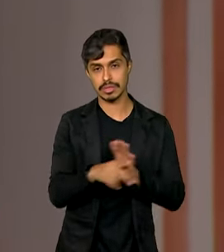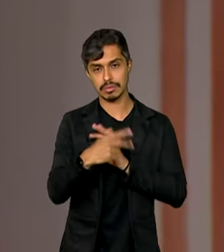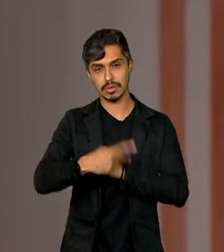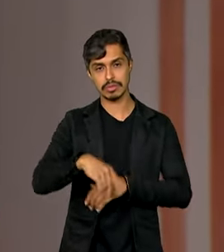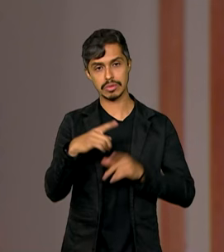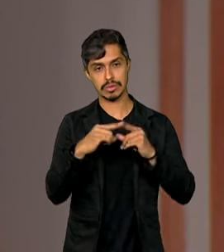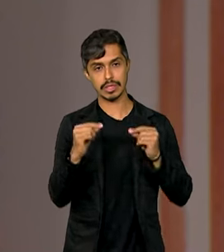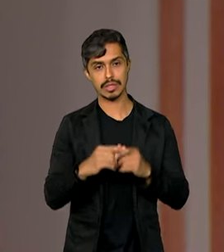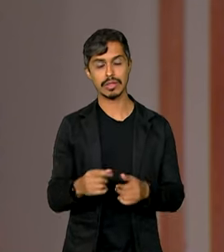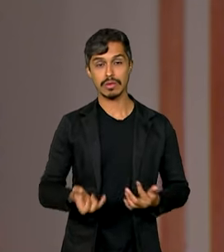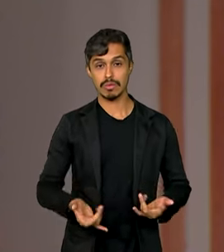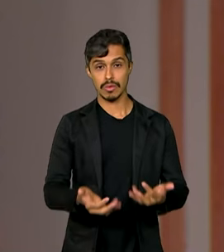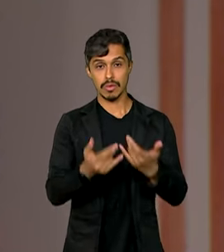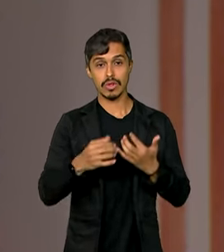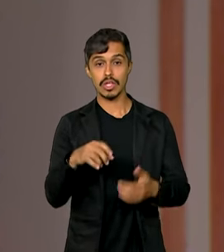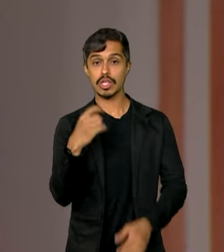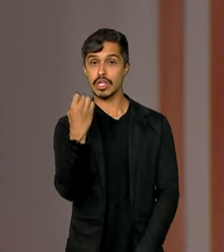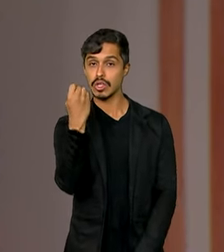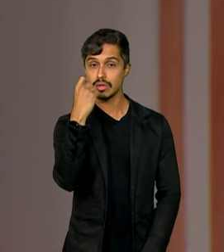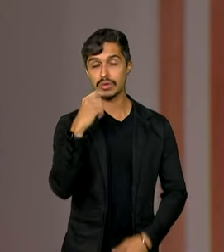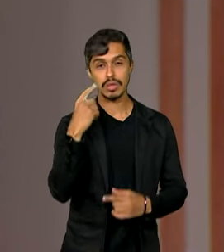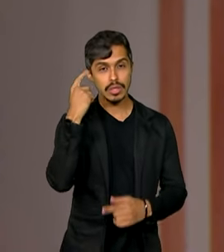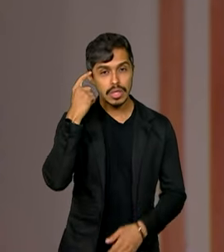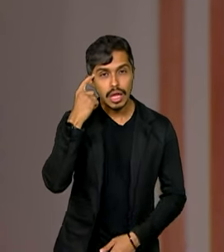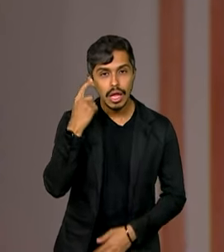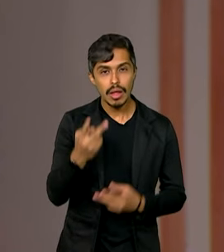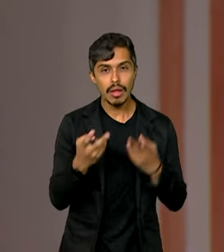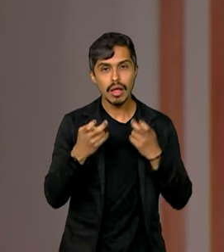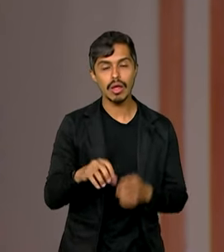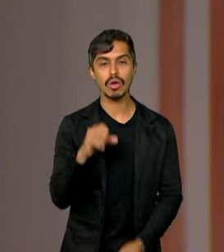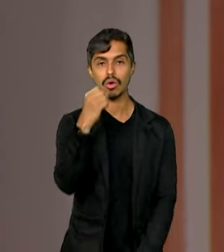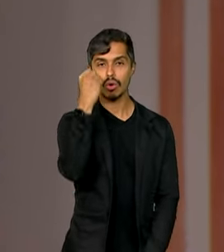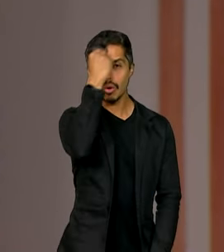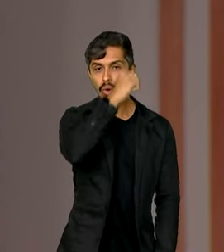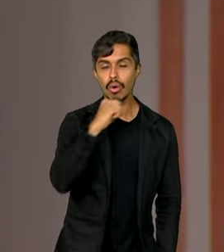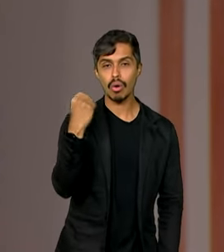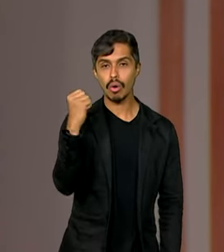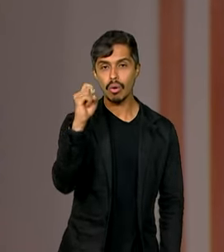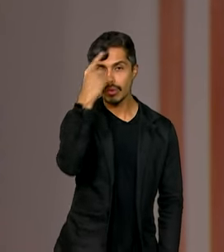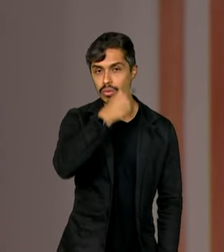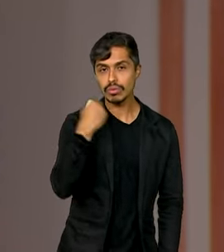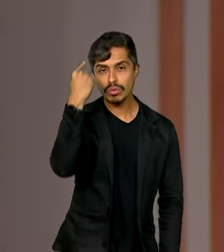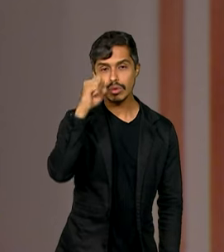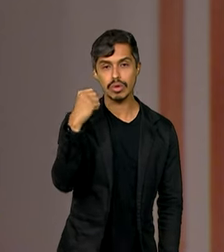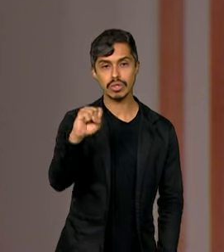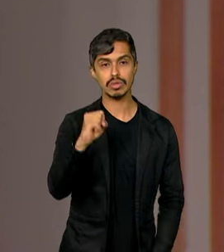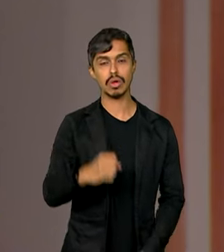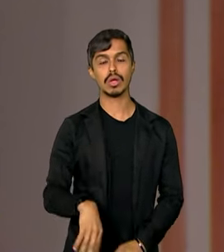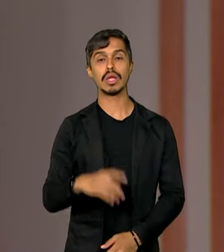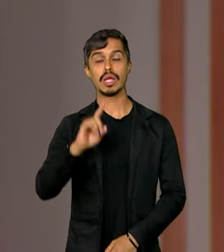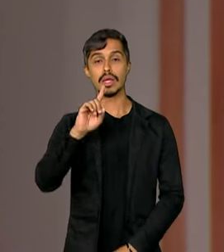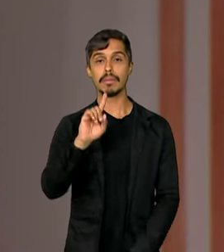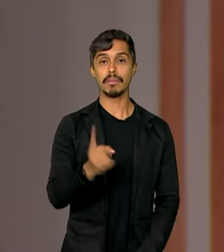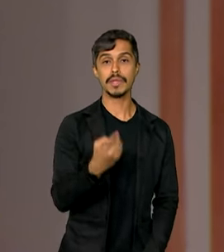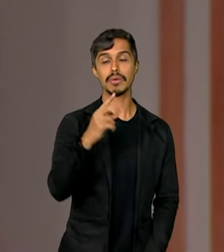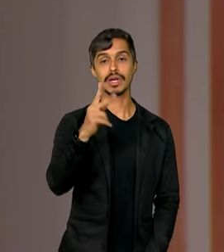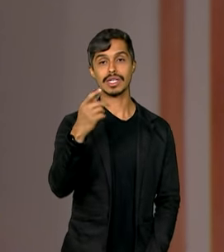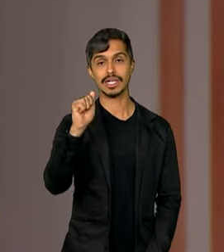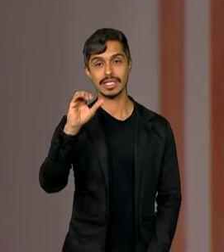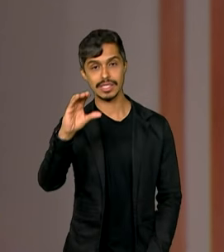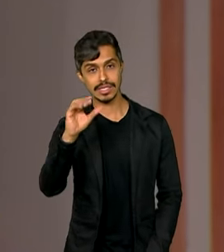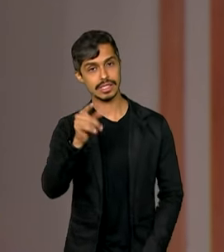em cerca de oito horas, o Parque Nacional perdeu mais de mil hectares para o fogo, segundo o Instituto Chico Mendes de